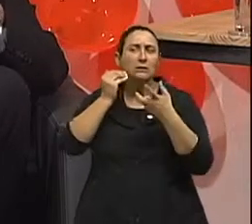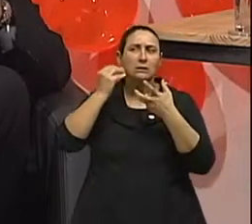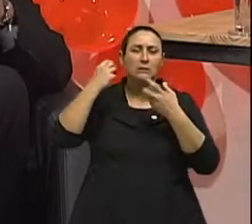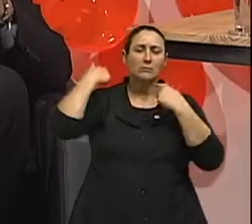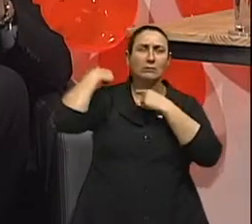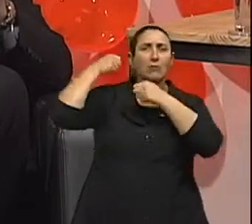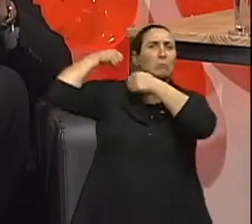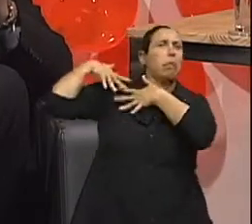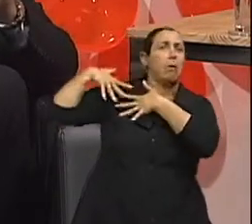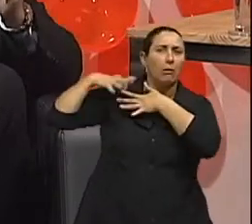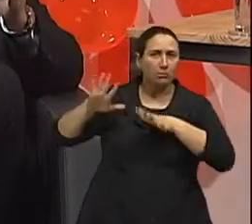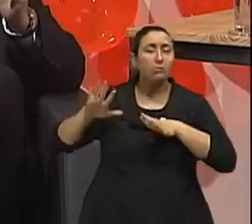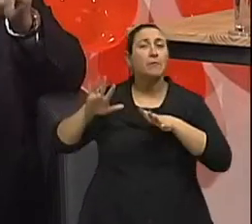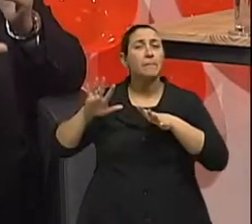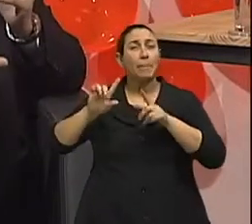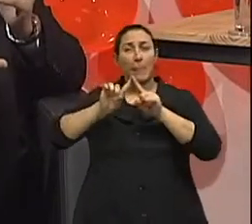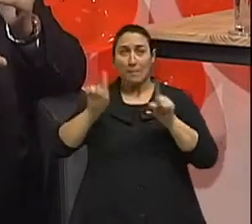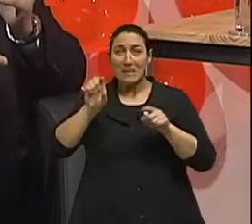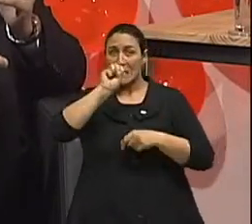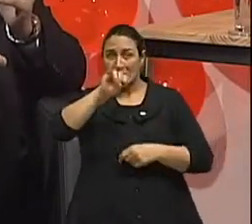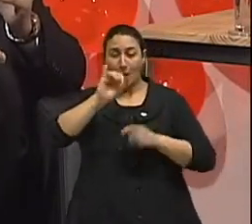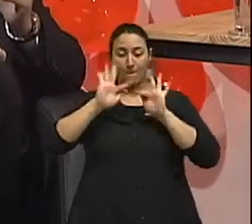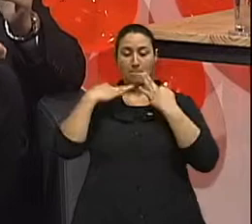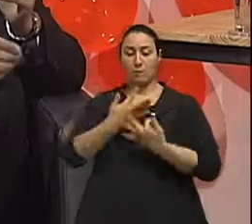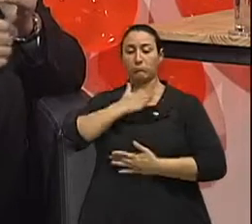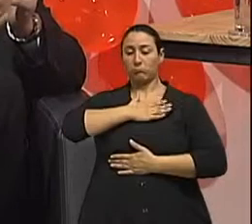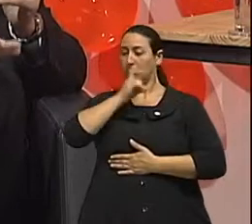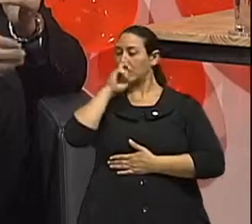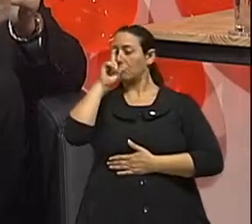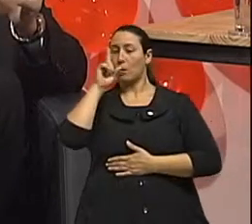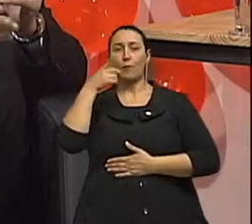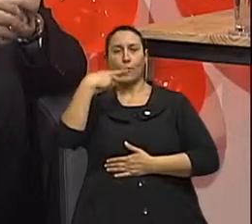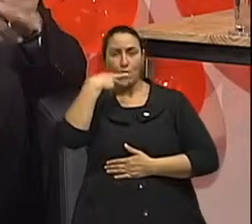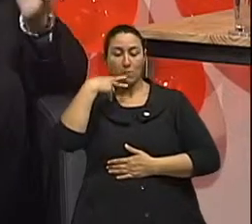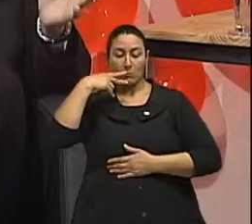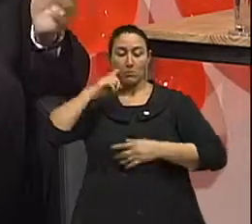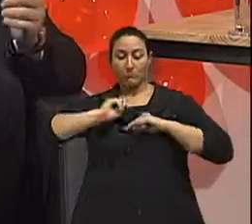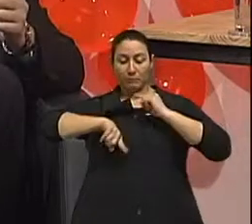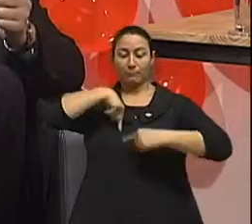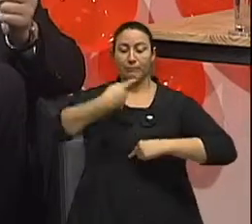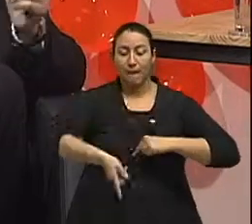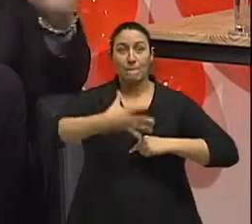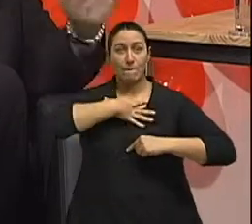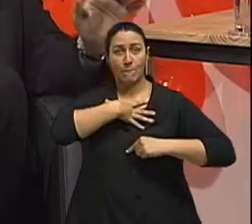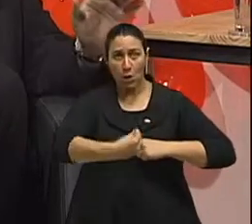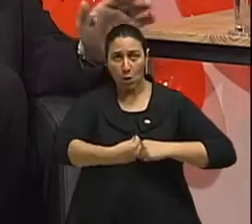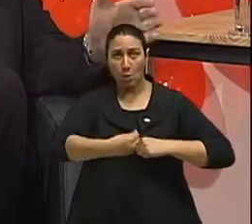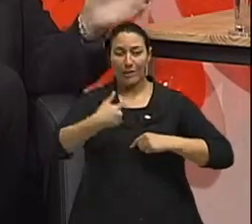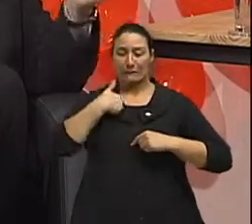isso aconteceu. Se esse gene vai ser transmitido para filhos, netos, alguns parentes,